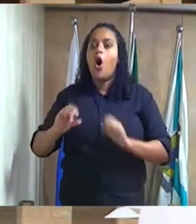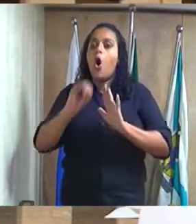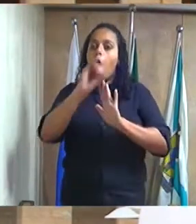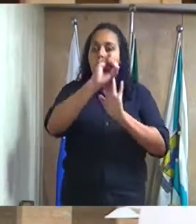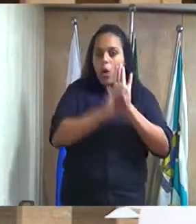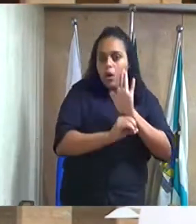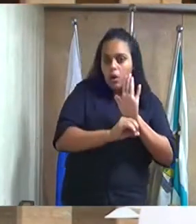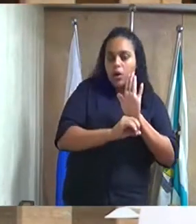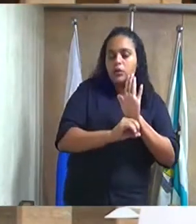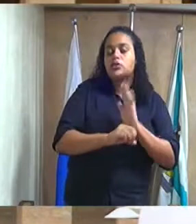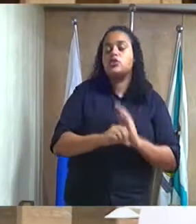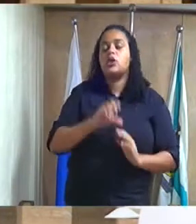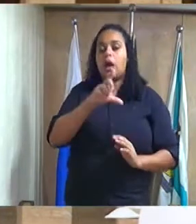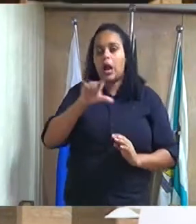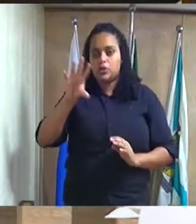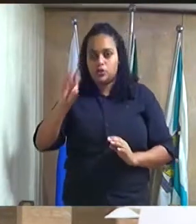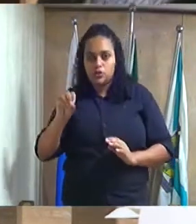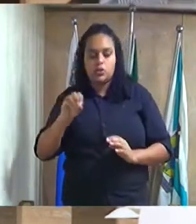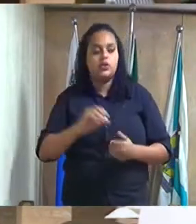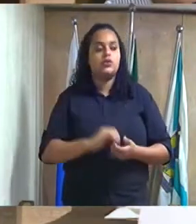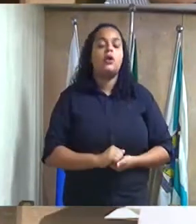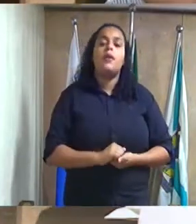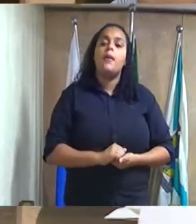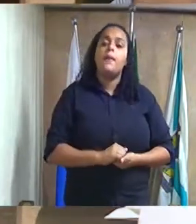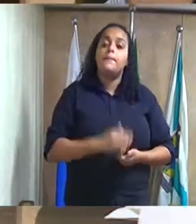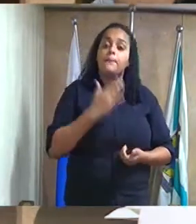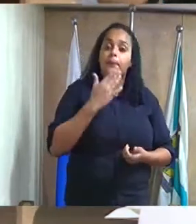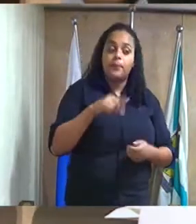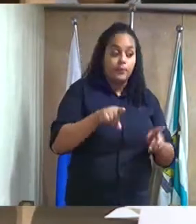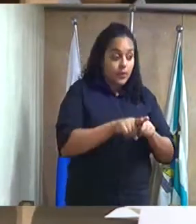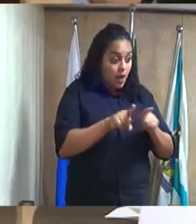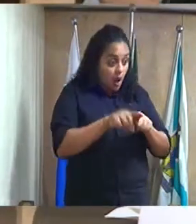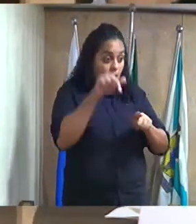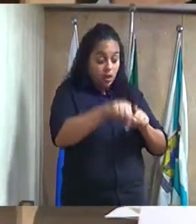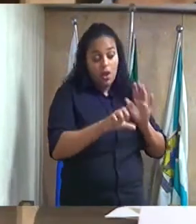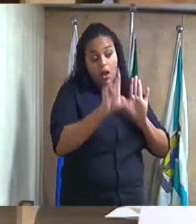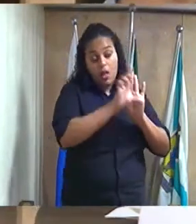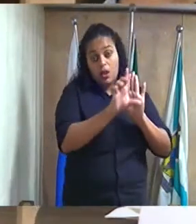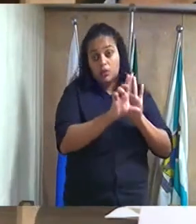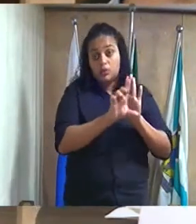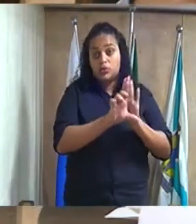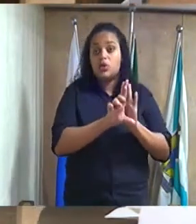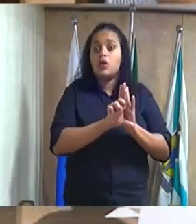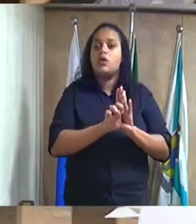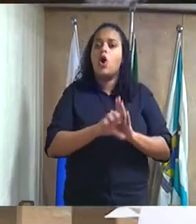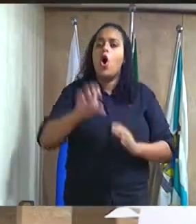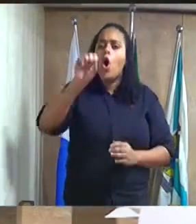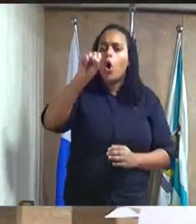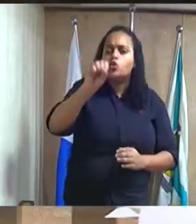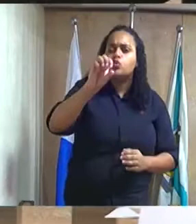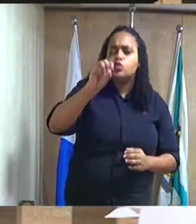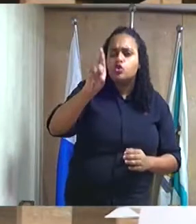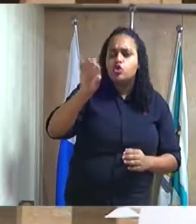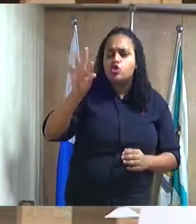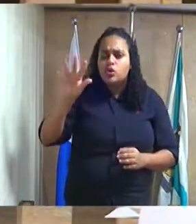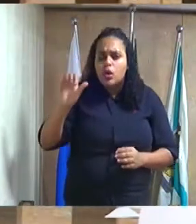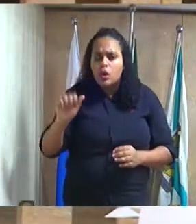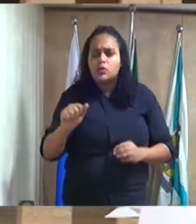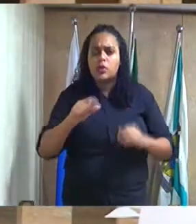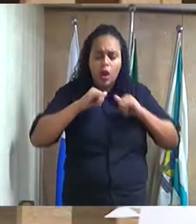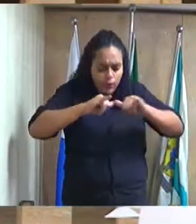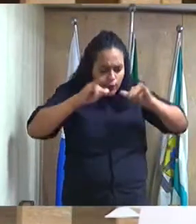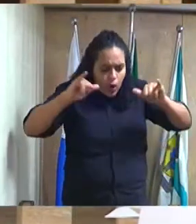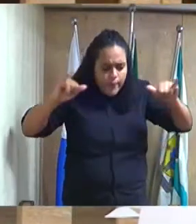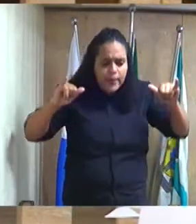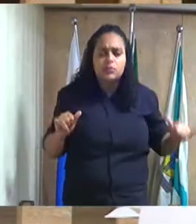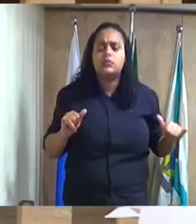município de Duque de Caxias solicitando enviar esta casa legislativa no prazo de oito dias as seguintes informações